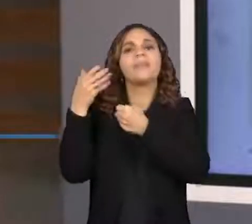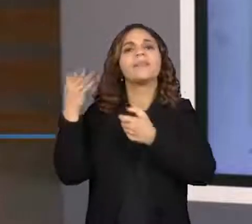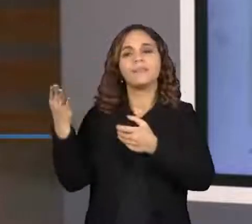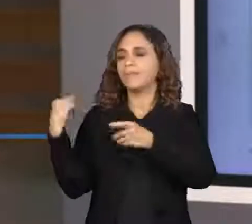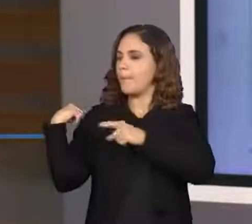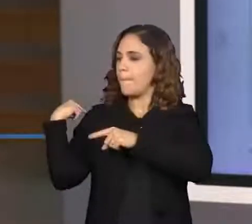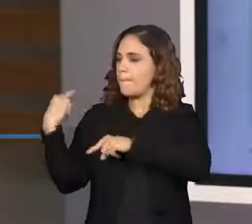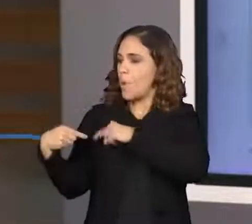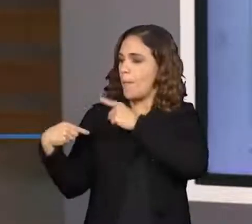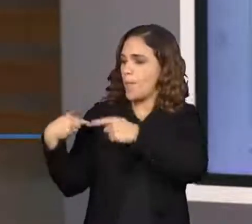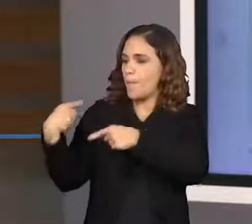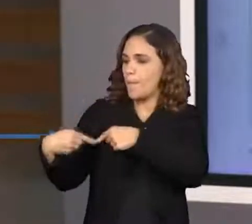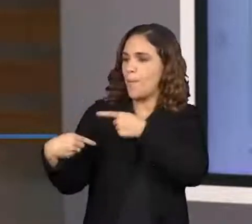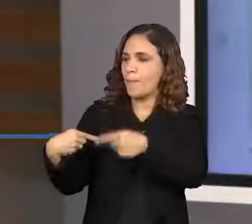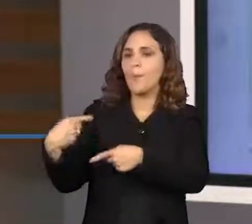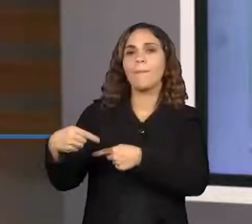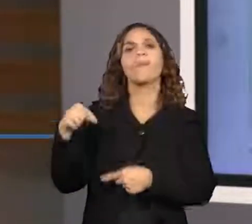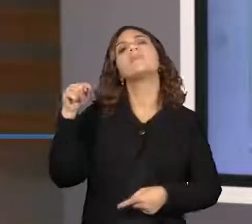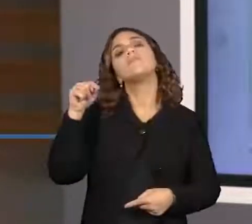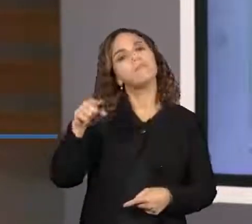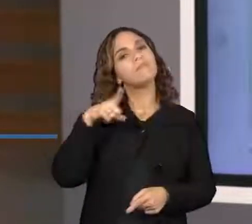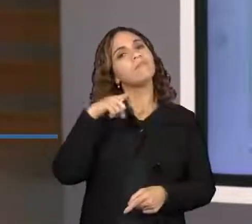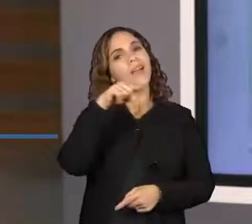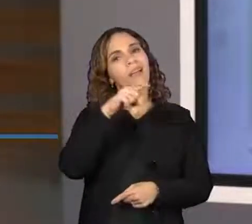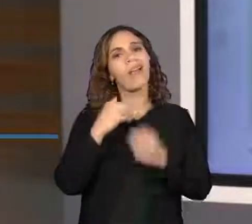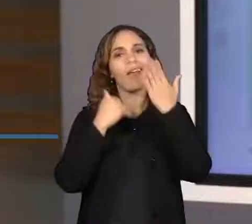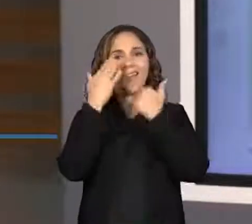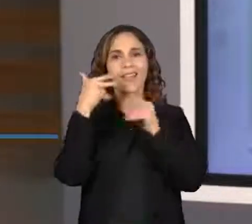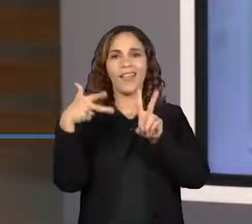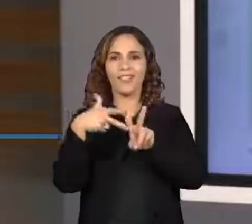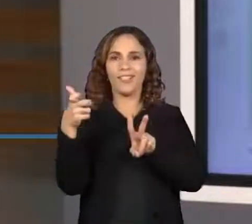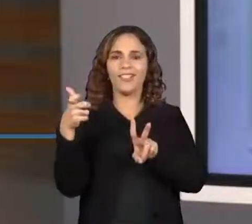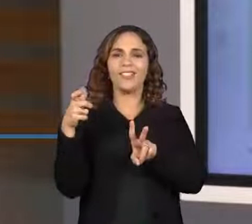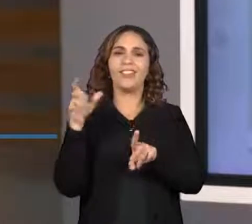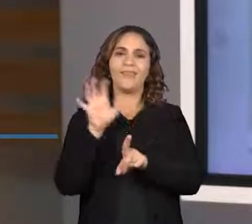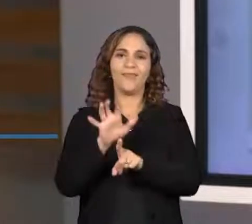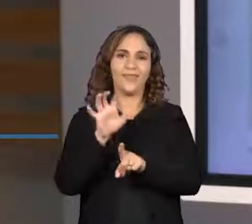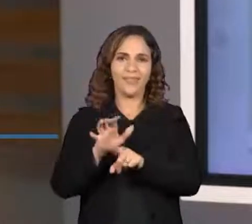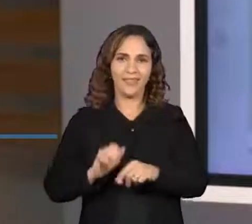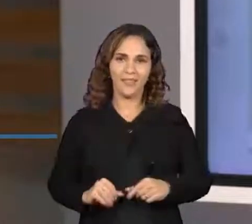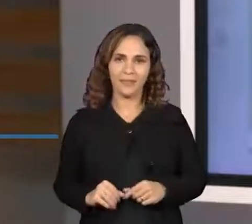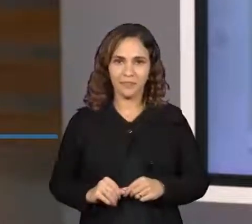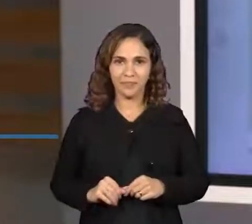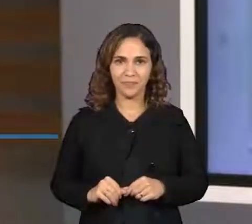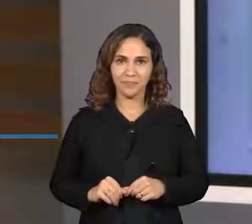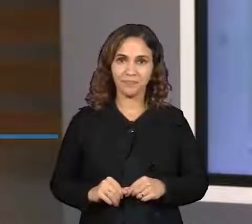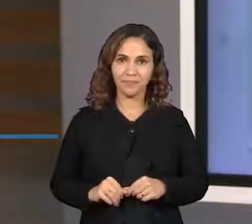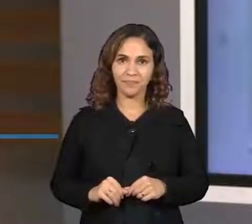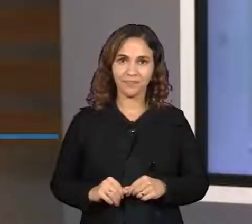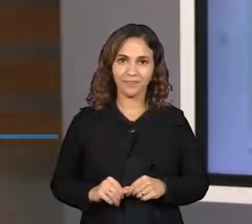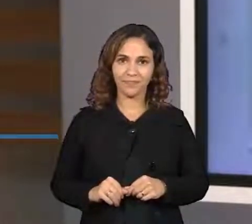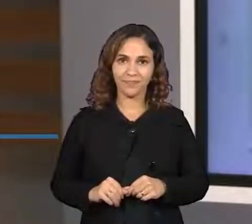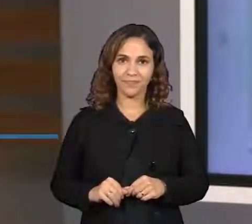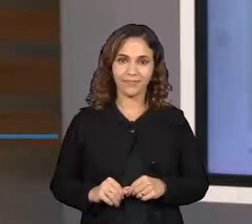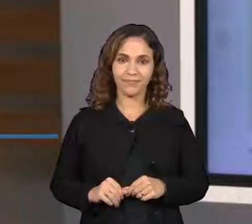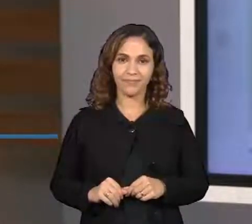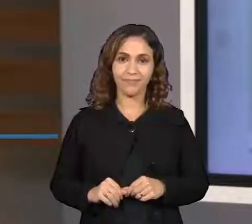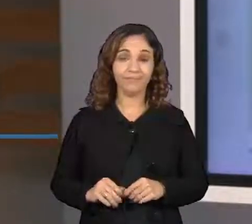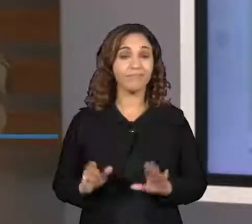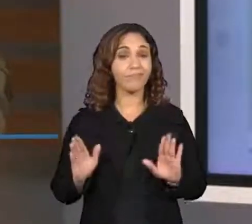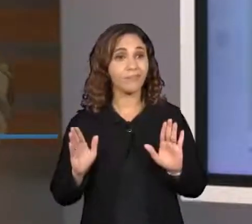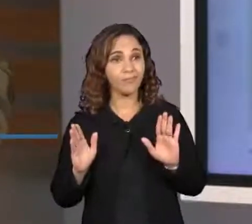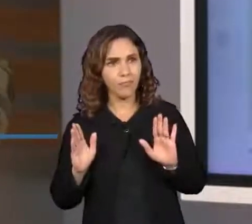têm aí grande influência indígena. Olha só. Mas,